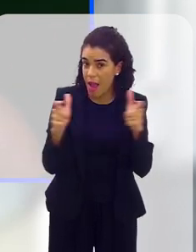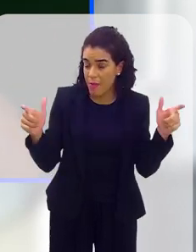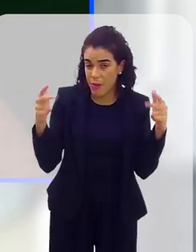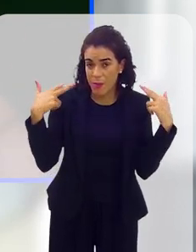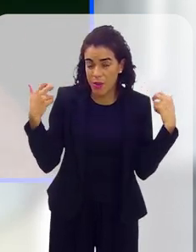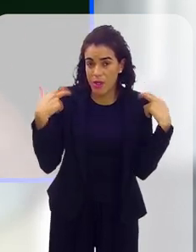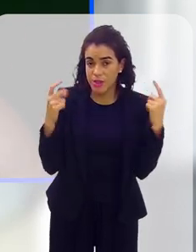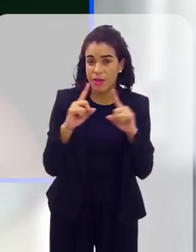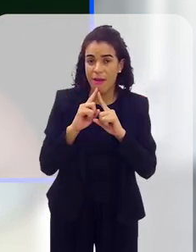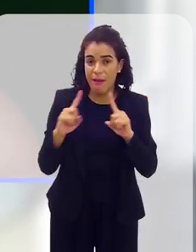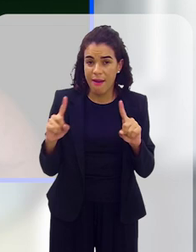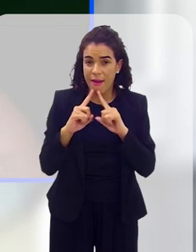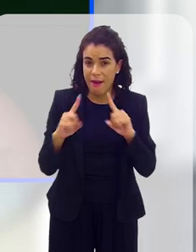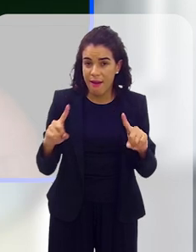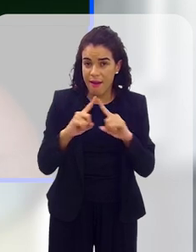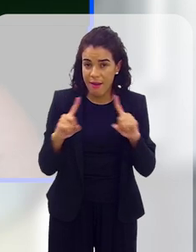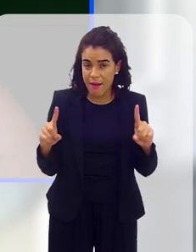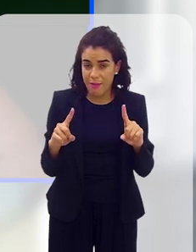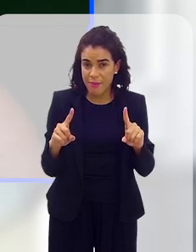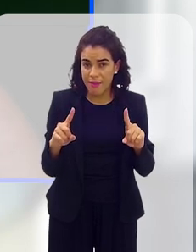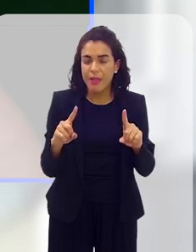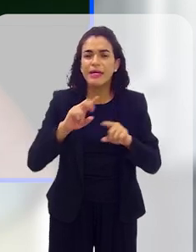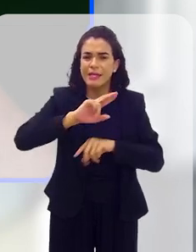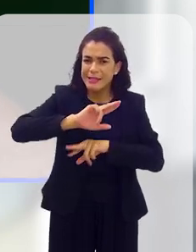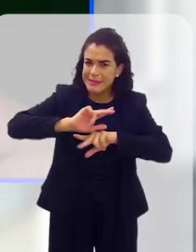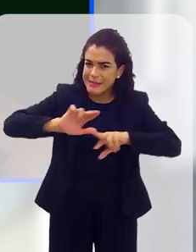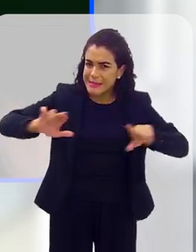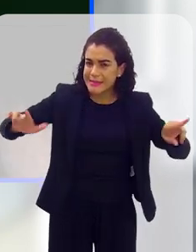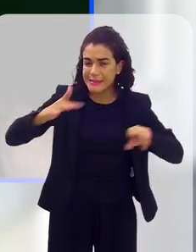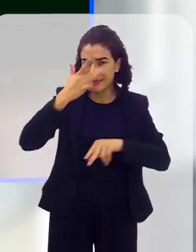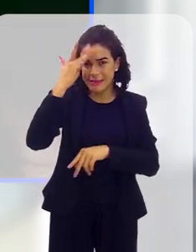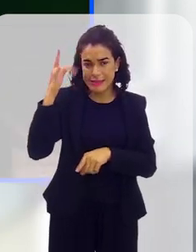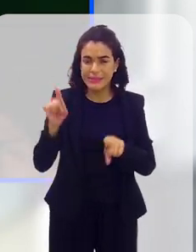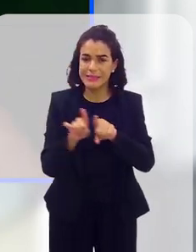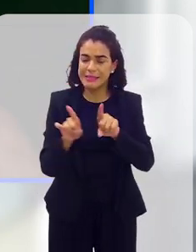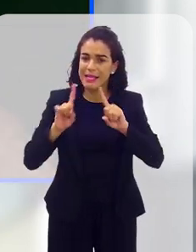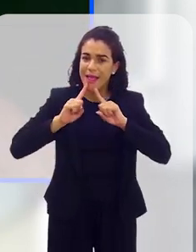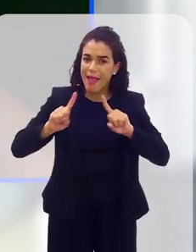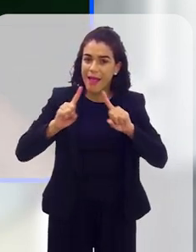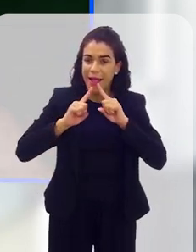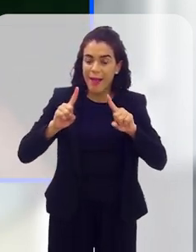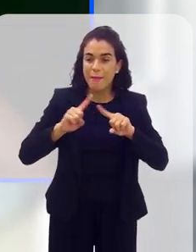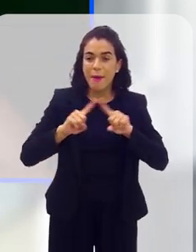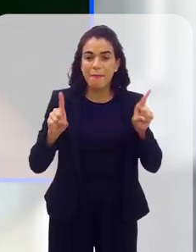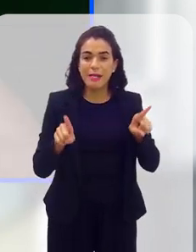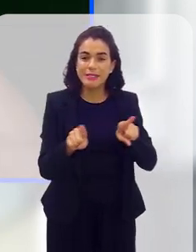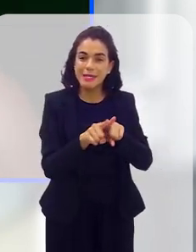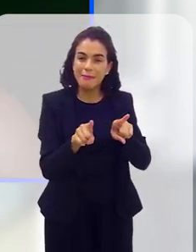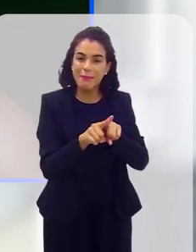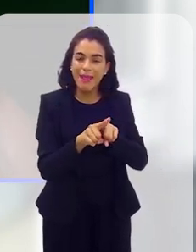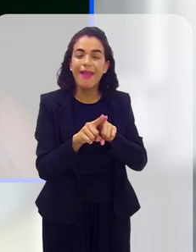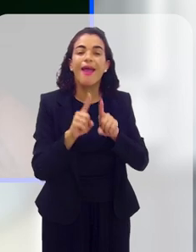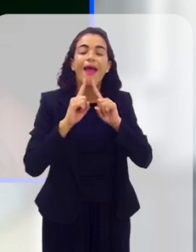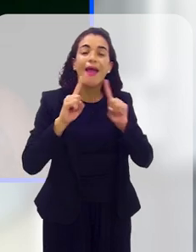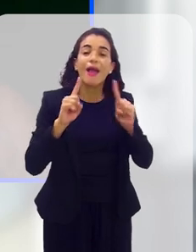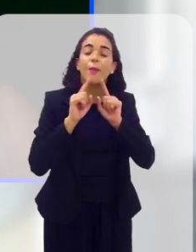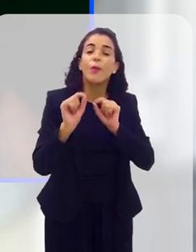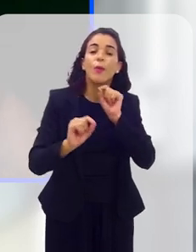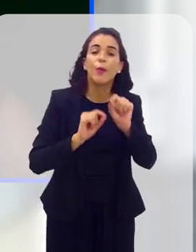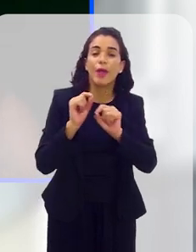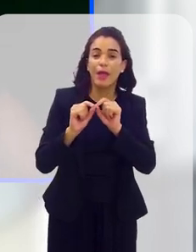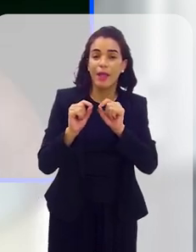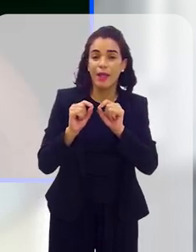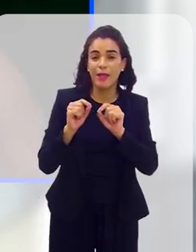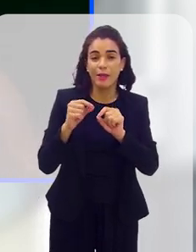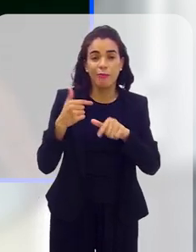de aplicativo, todos reclamam, né, e diversas outras pessoas que estão nessa mesma situação reclamam, mas também, por outro lado,